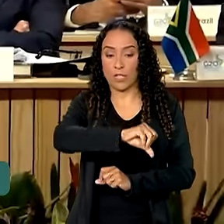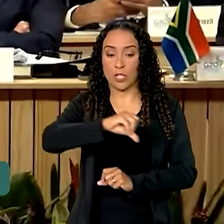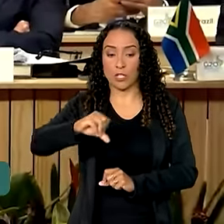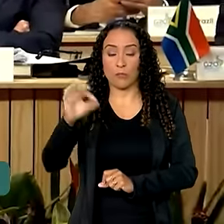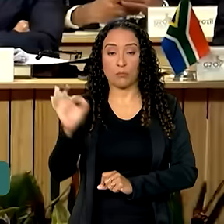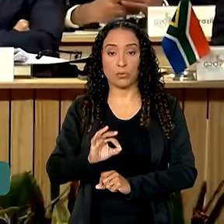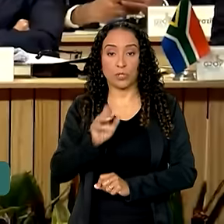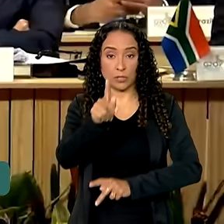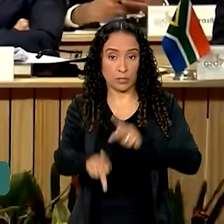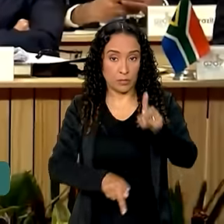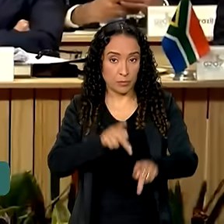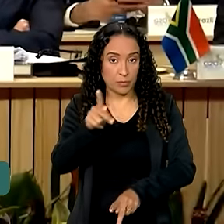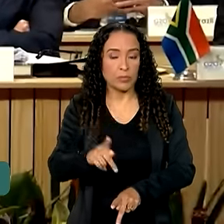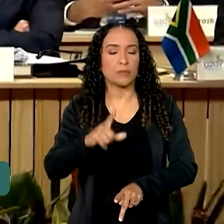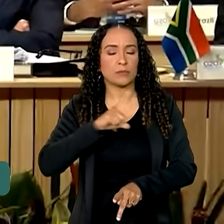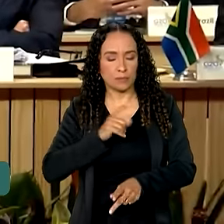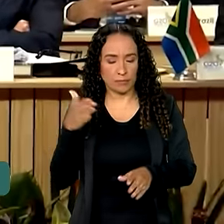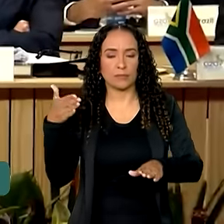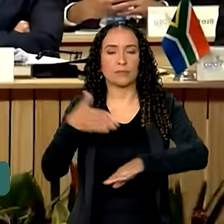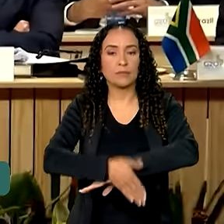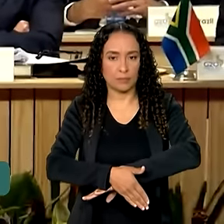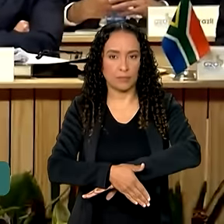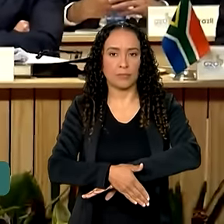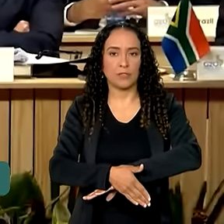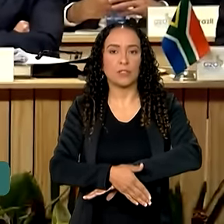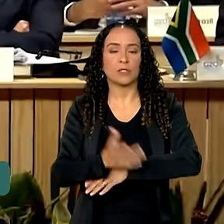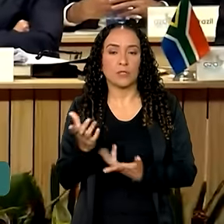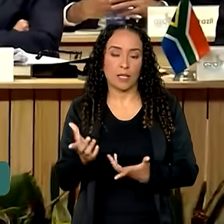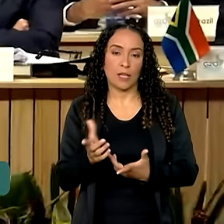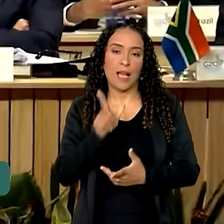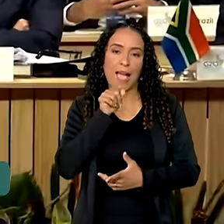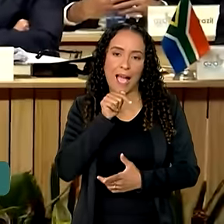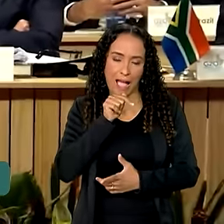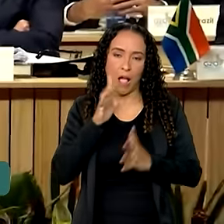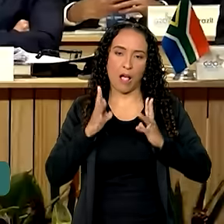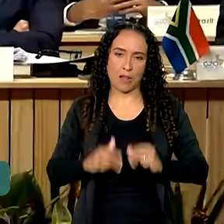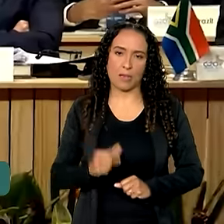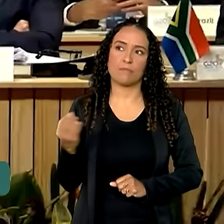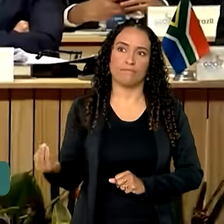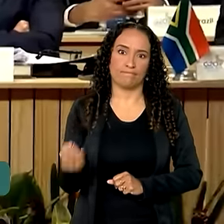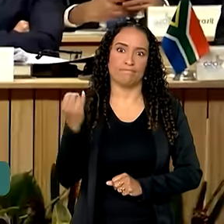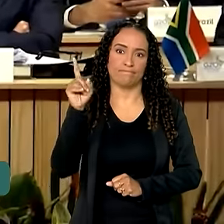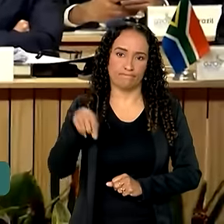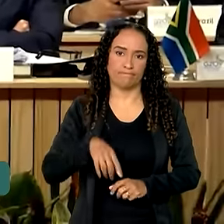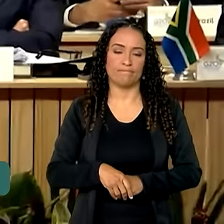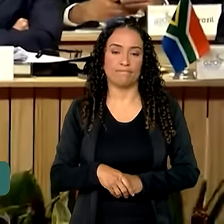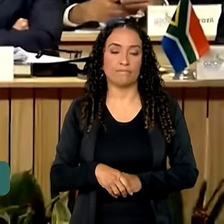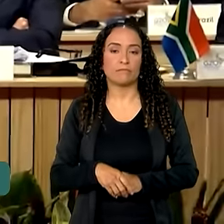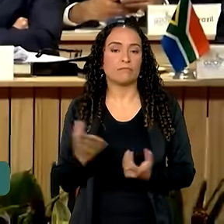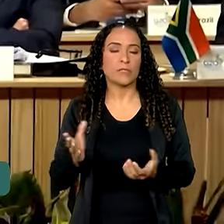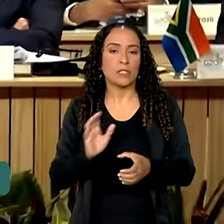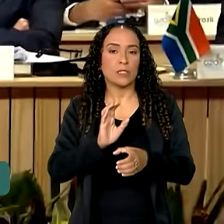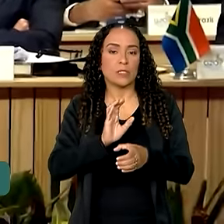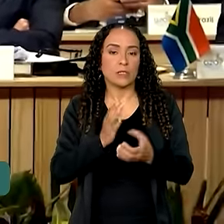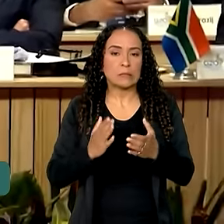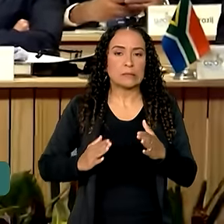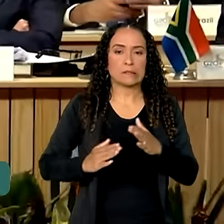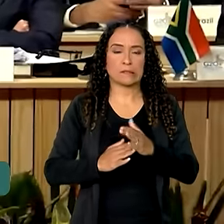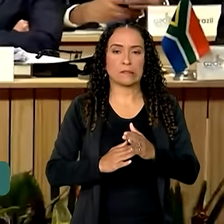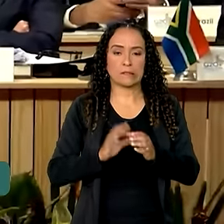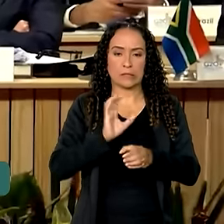% da população tenha acesso a esse serviço tão essencial. Quanto ao esgotamento sanitário,